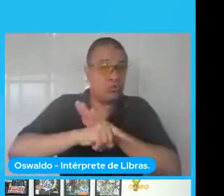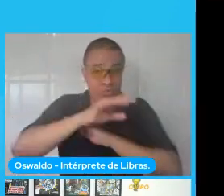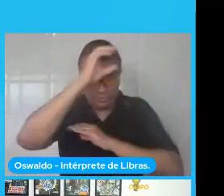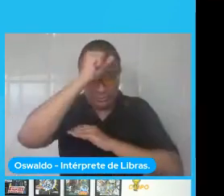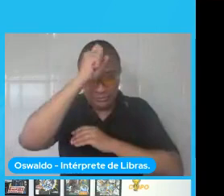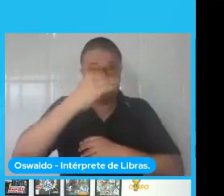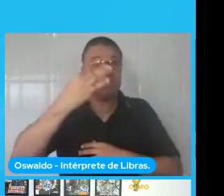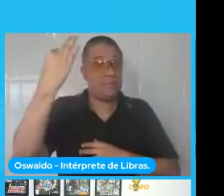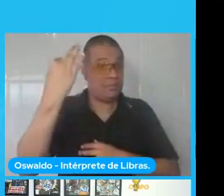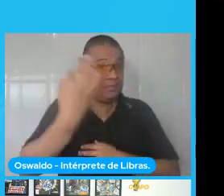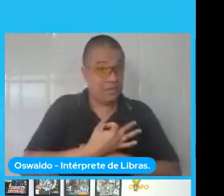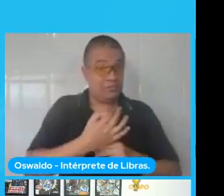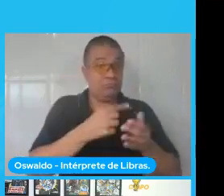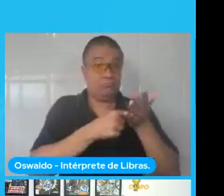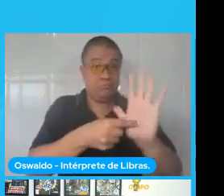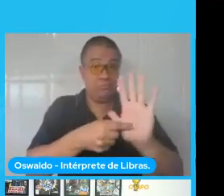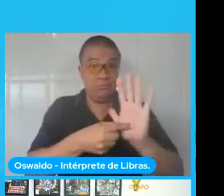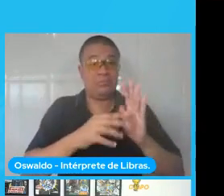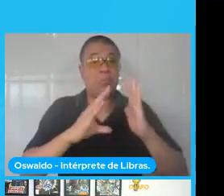exemplificar.